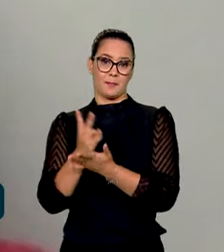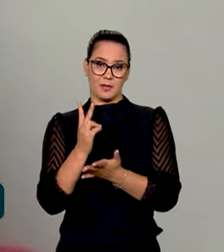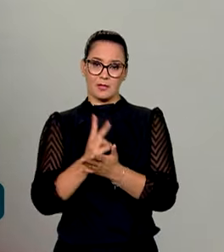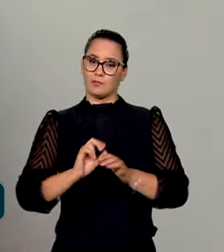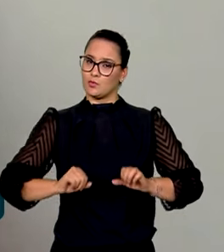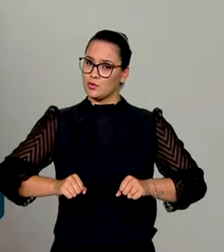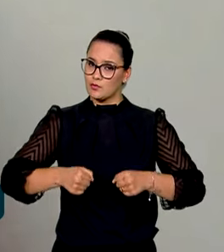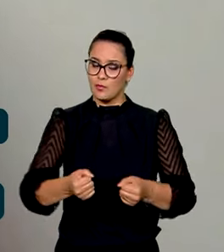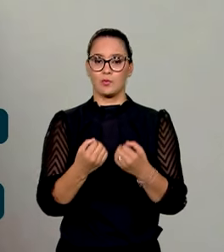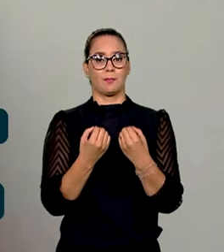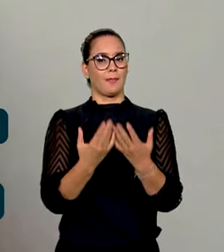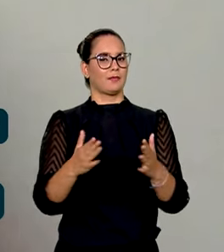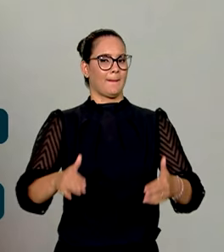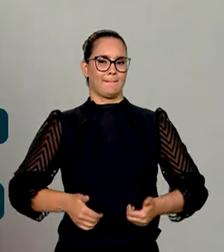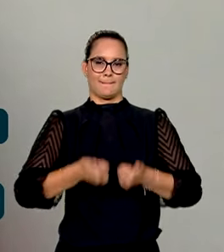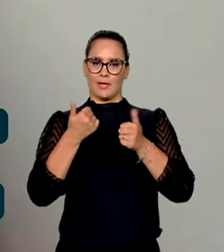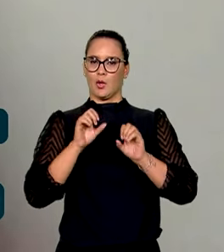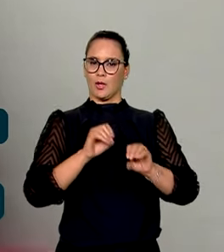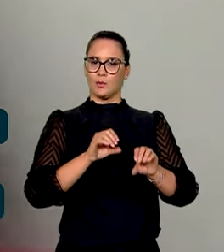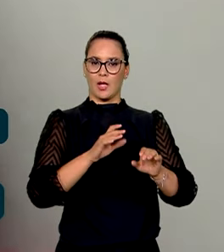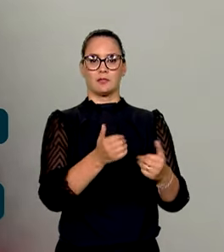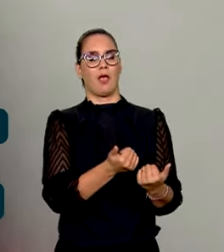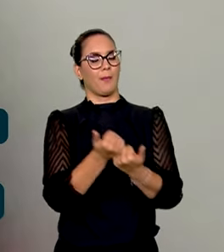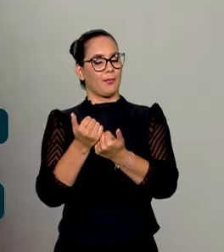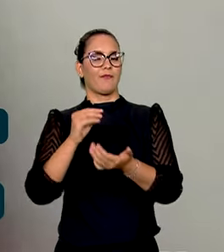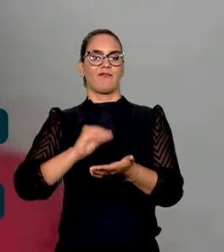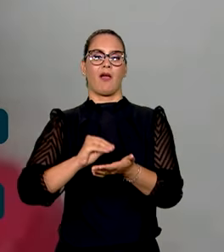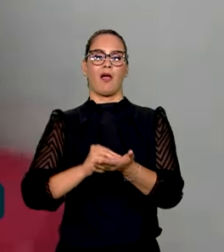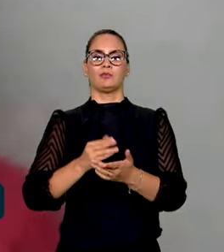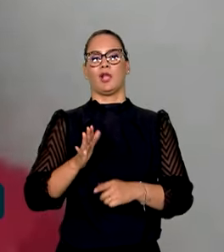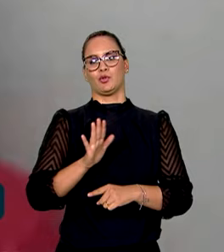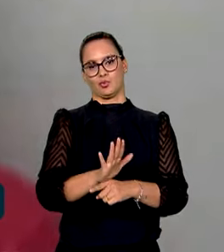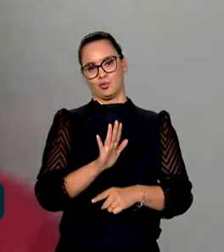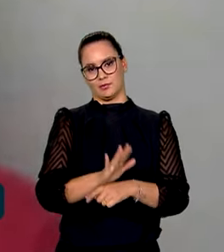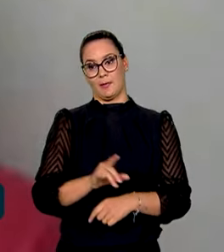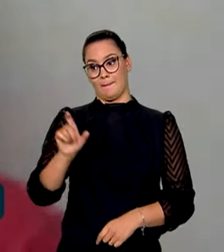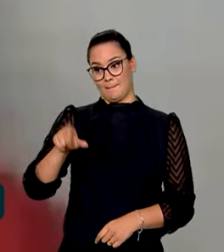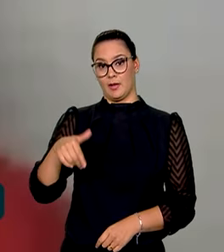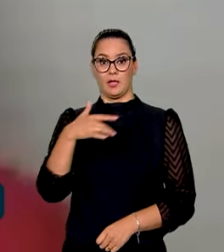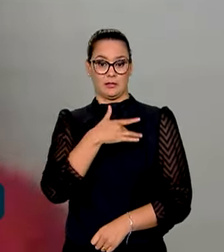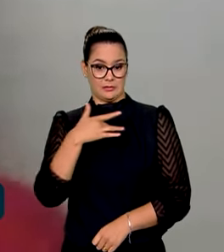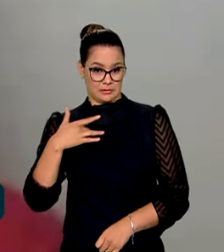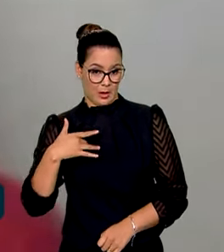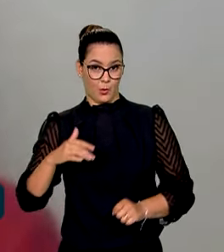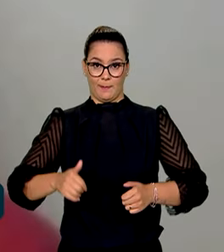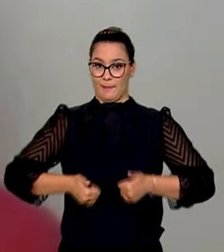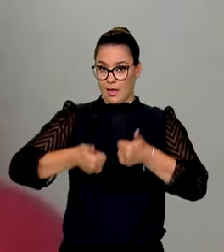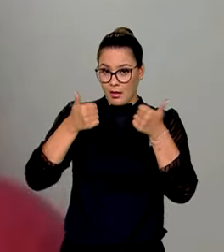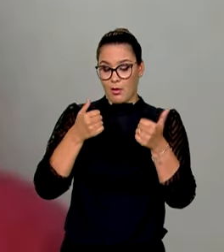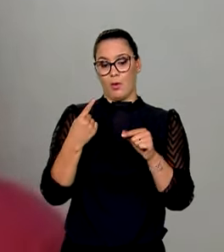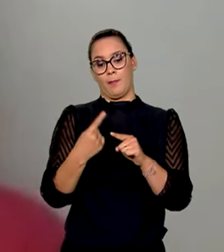com os esforços para oferecer a melhor educação e suporte, faltam recursos. O plano de saúde, melhor, porque